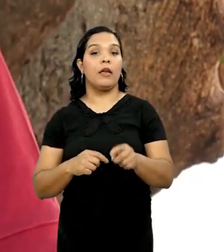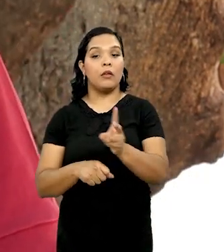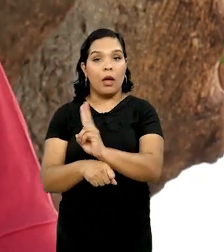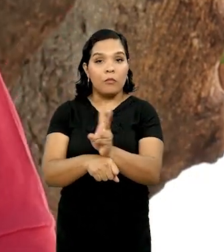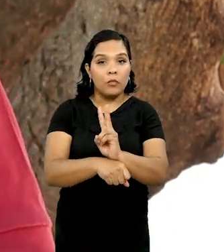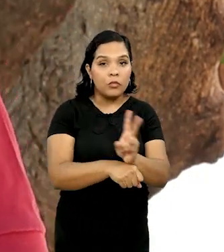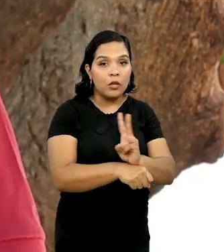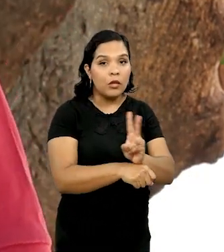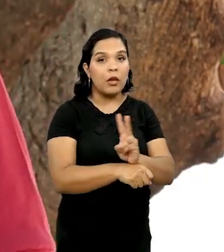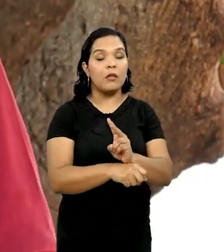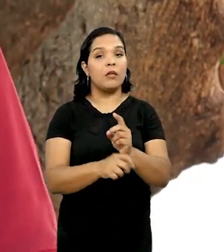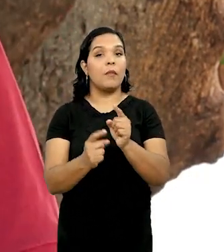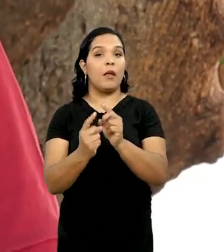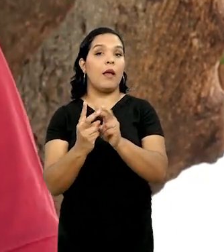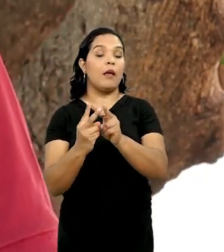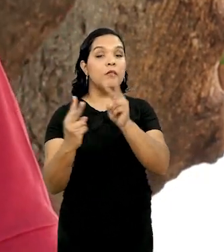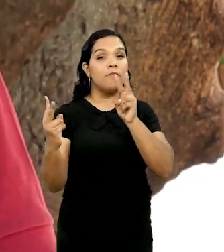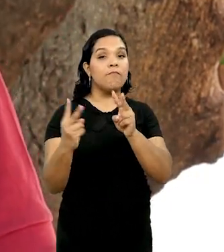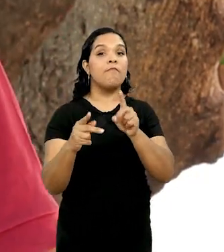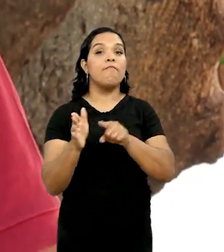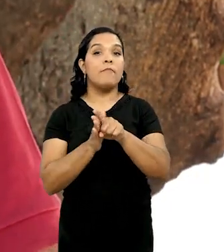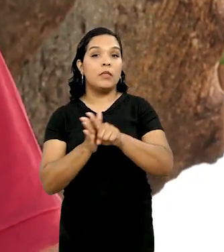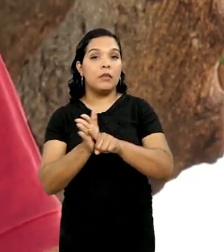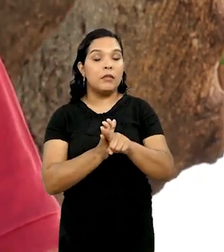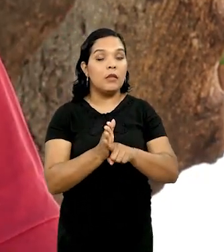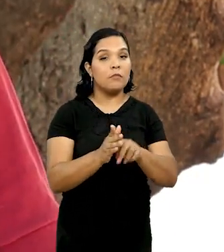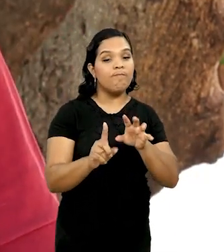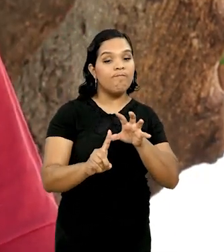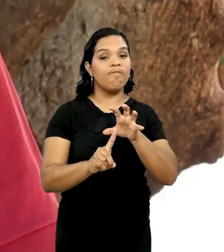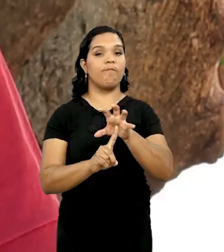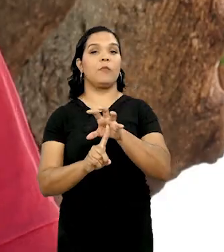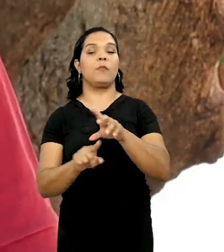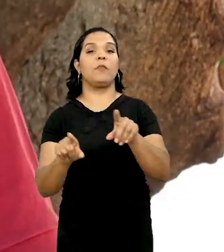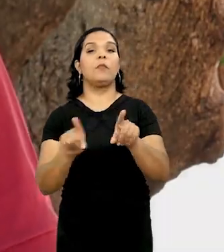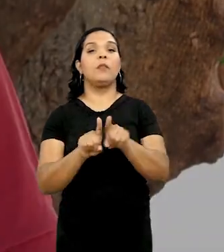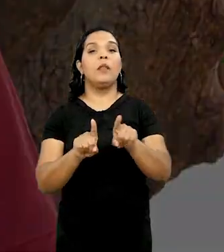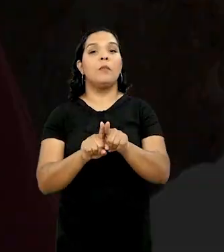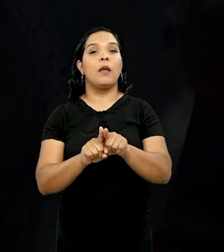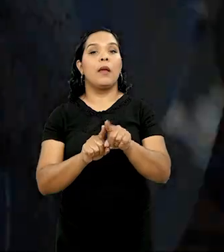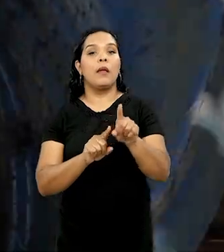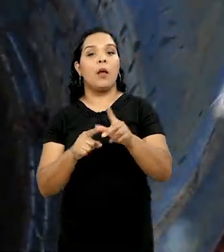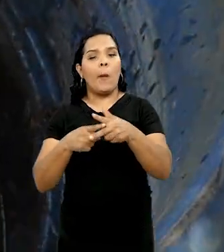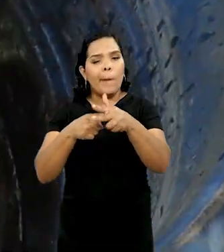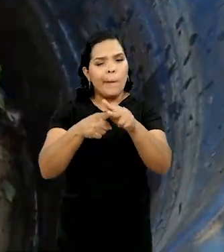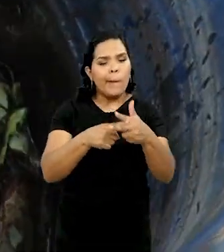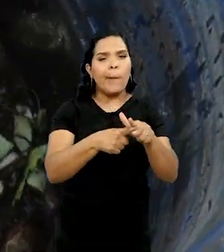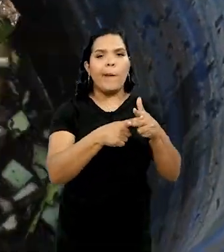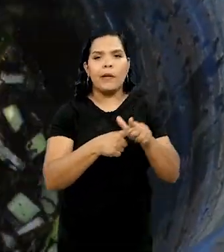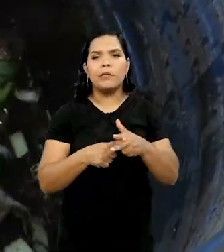monitorando a longa distância e também pesquisando sobre os impactos dela e tentando corrigir alguns